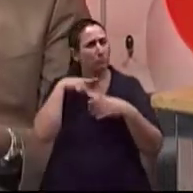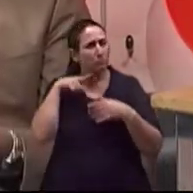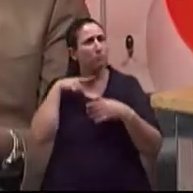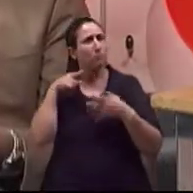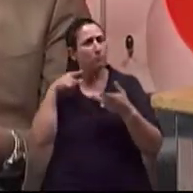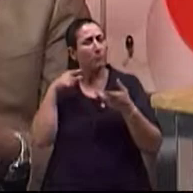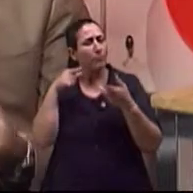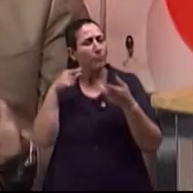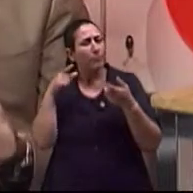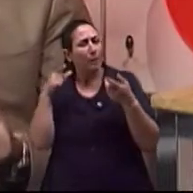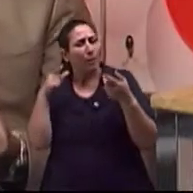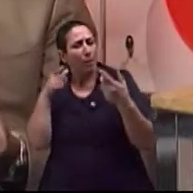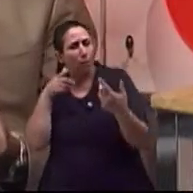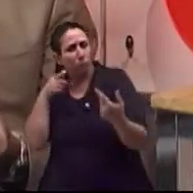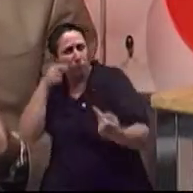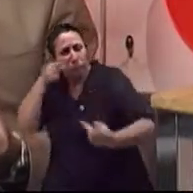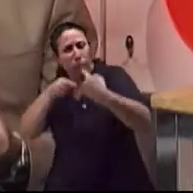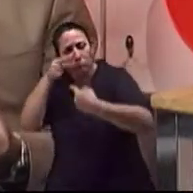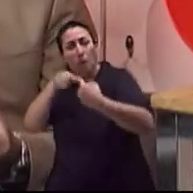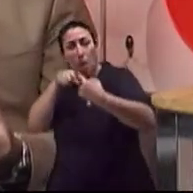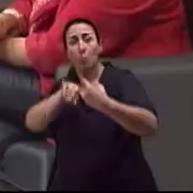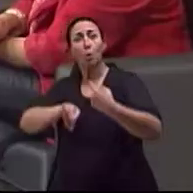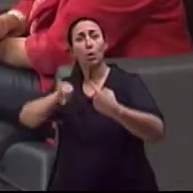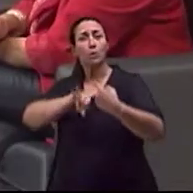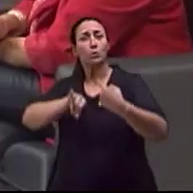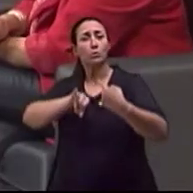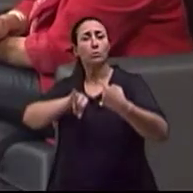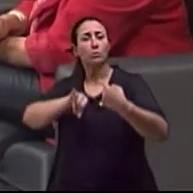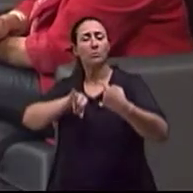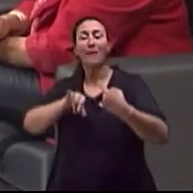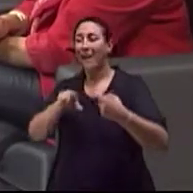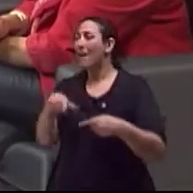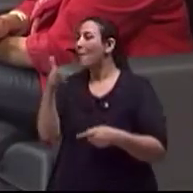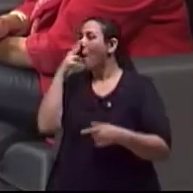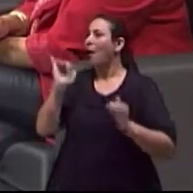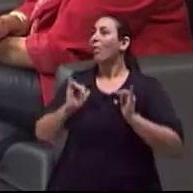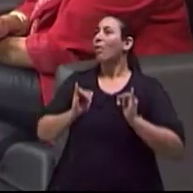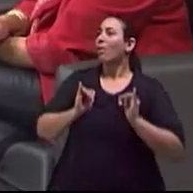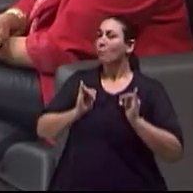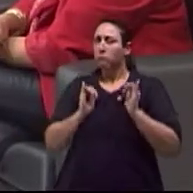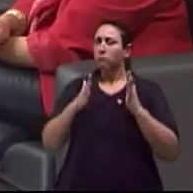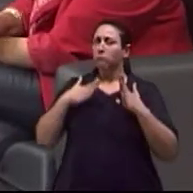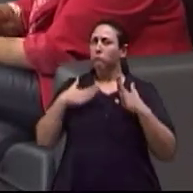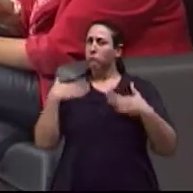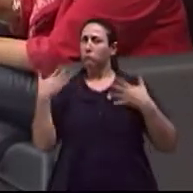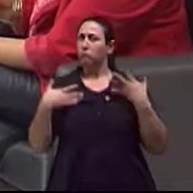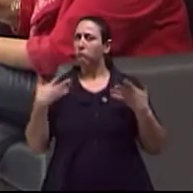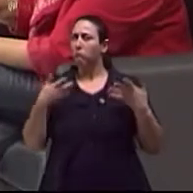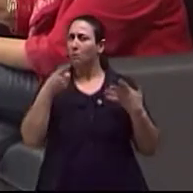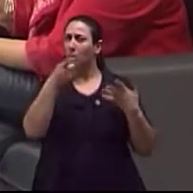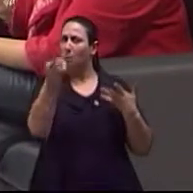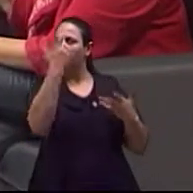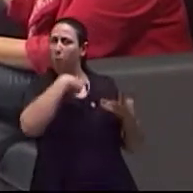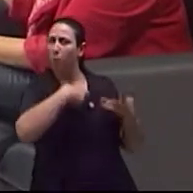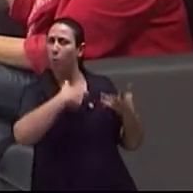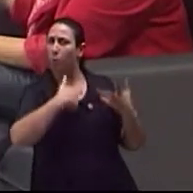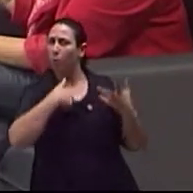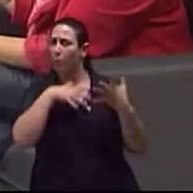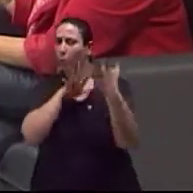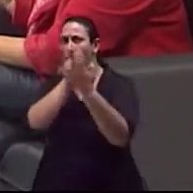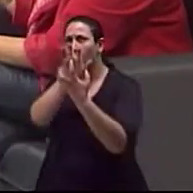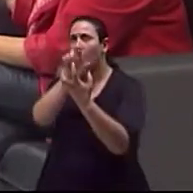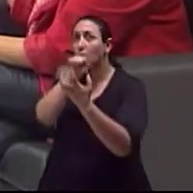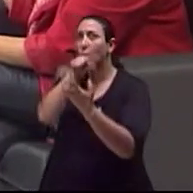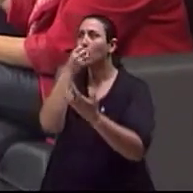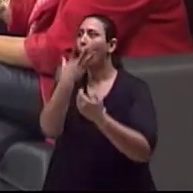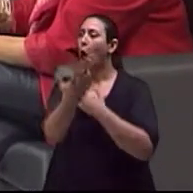invés de convergem Isso pode ser muito importante Quando desacomoda, que nem a gente também costuma dizer Desacomodar é uma coisa muito